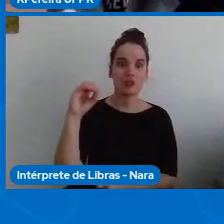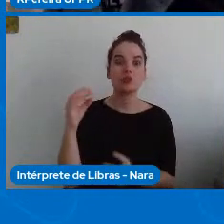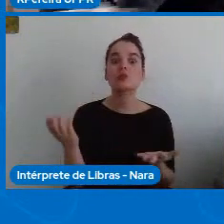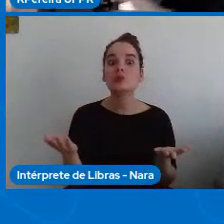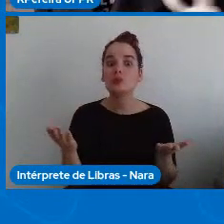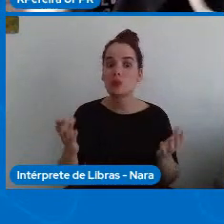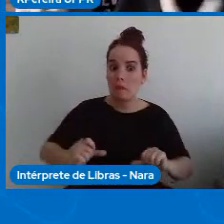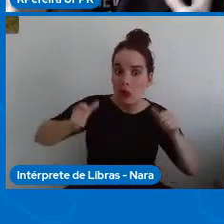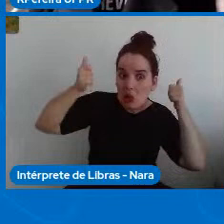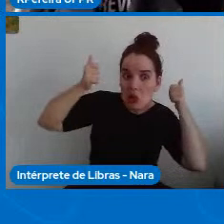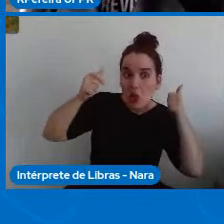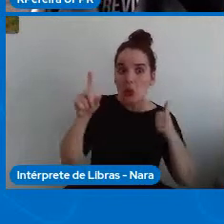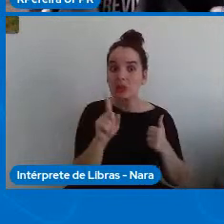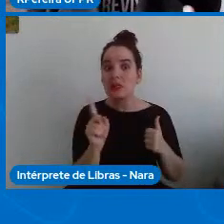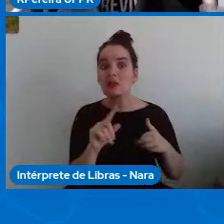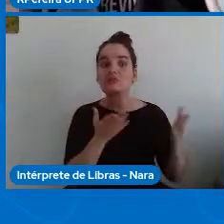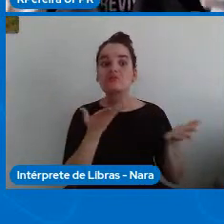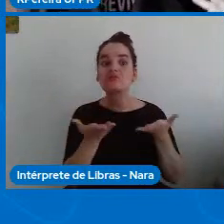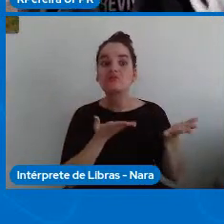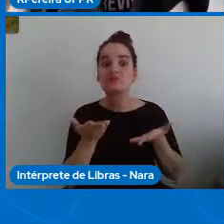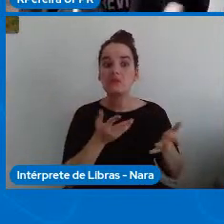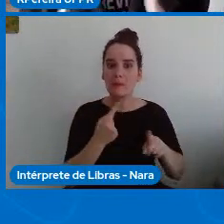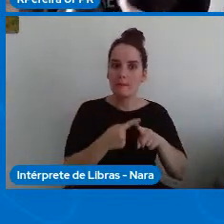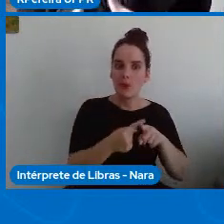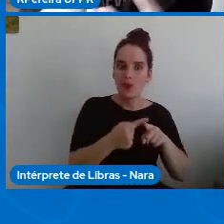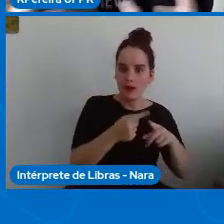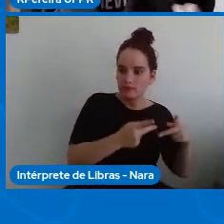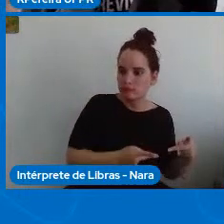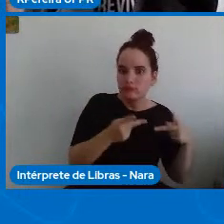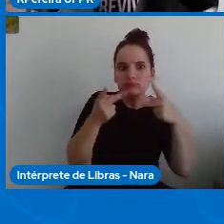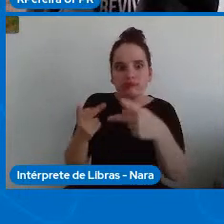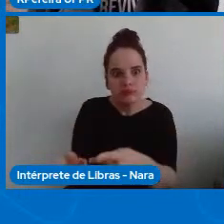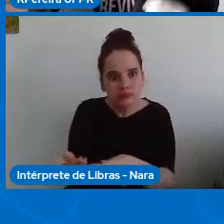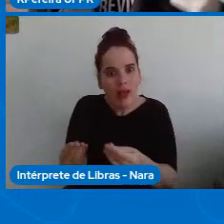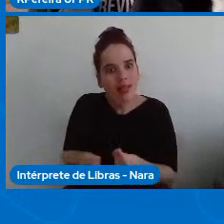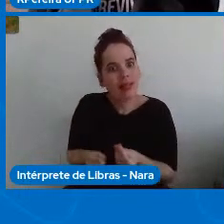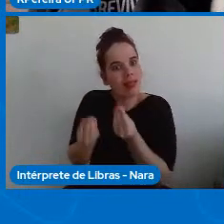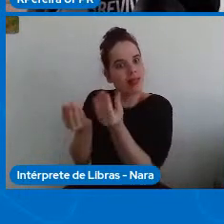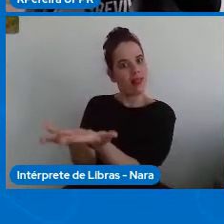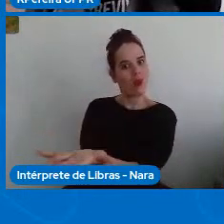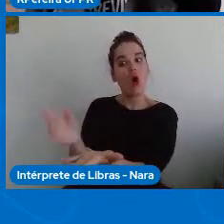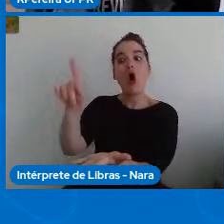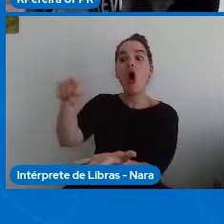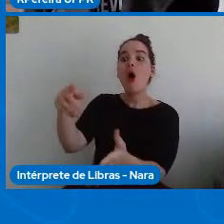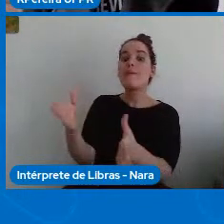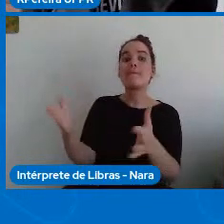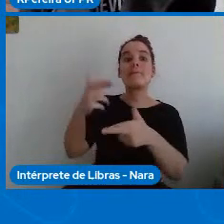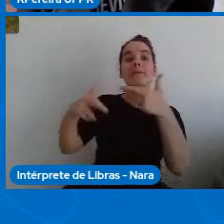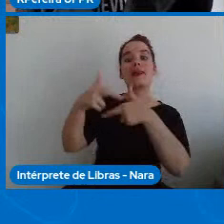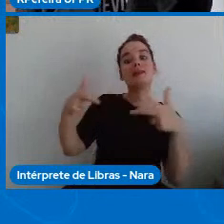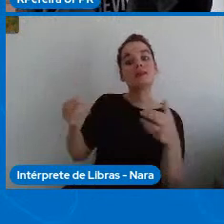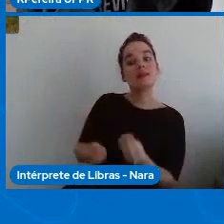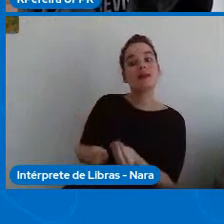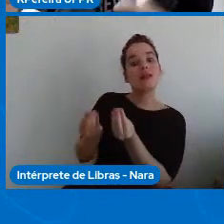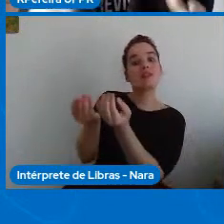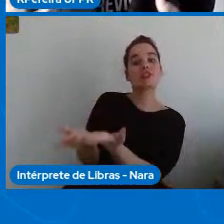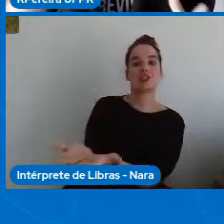Porque os missionários ao contato com a tribo eles ofereceram um machado de aço de presente como